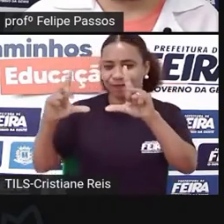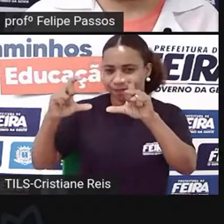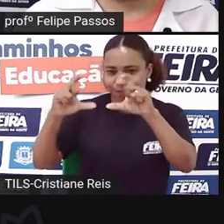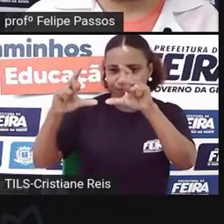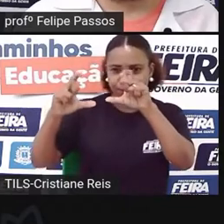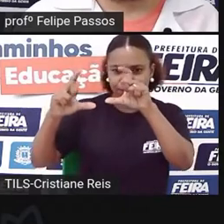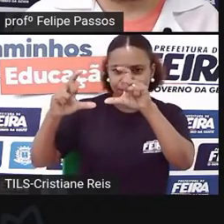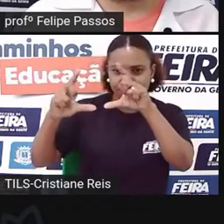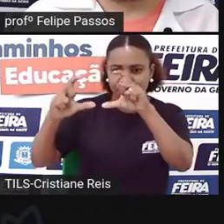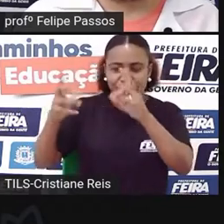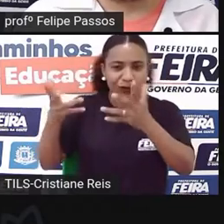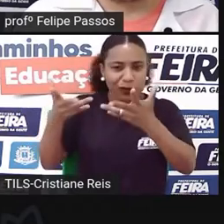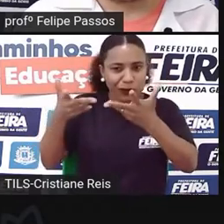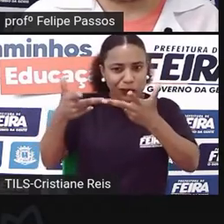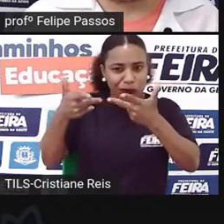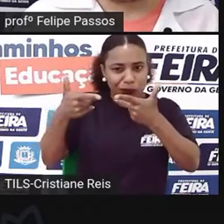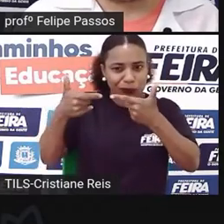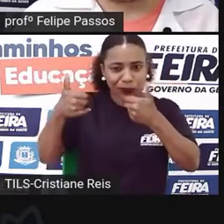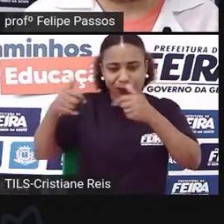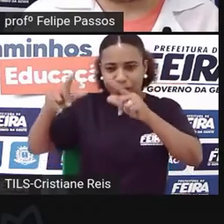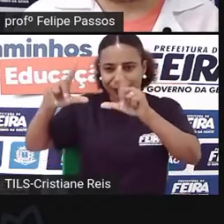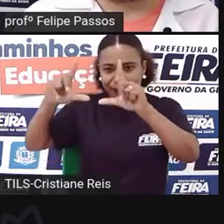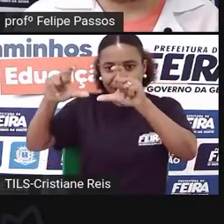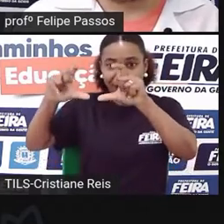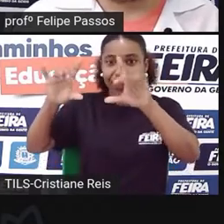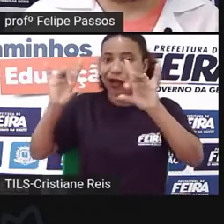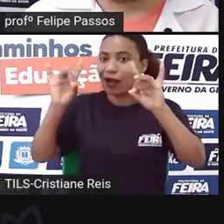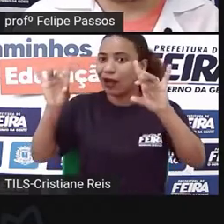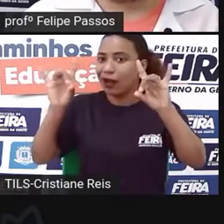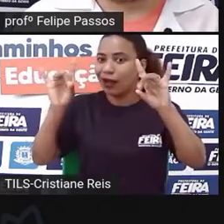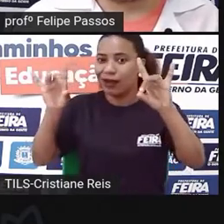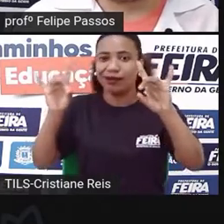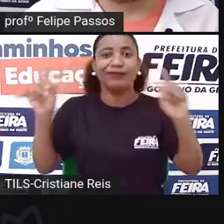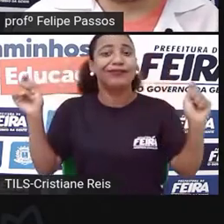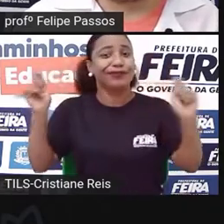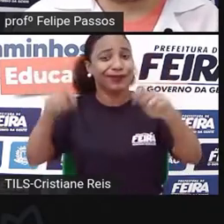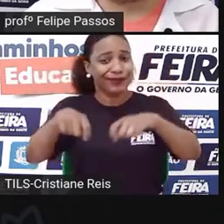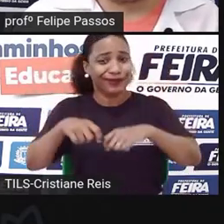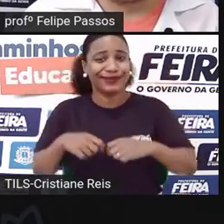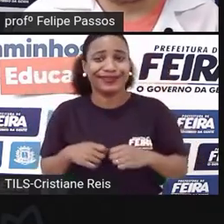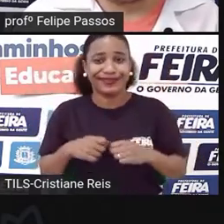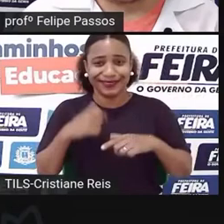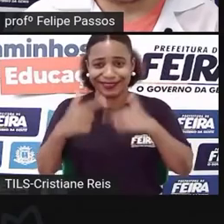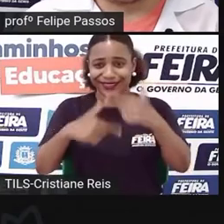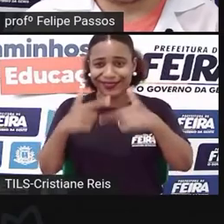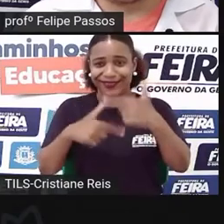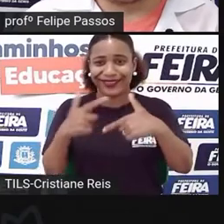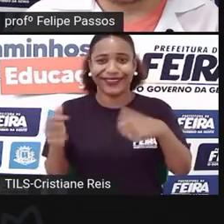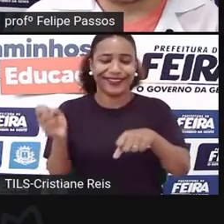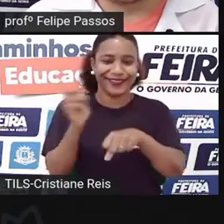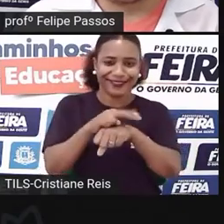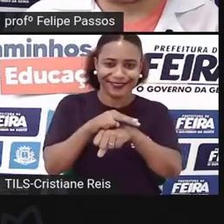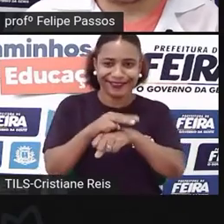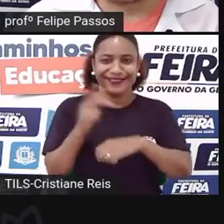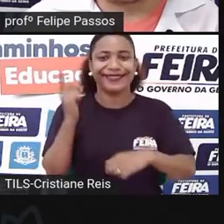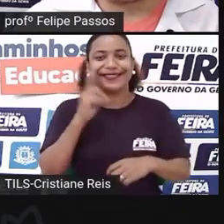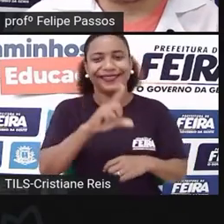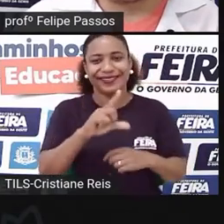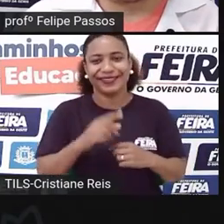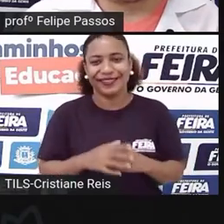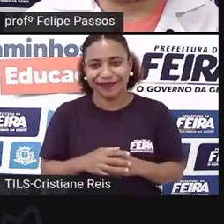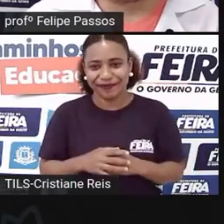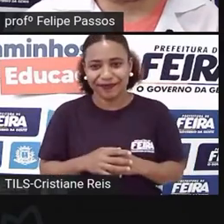a muitas pessoas. Eu costumo falar nisso, eu me descobri na fotografia onde estava na